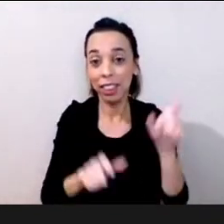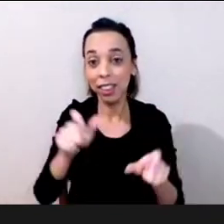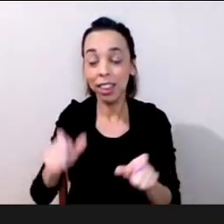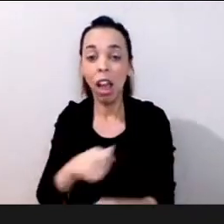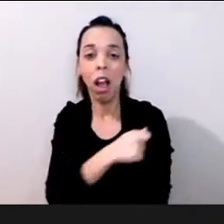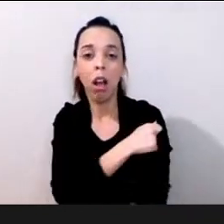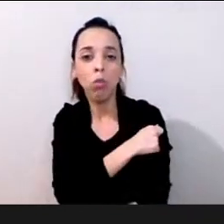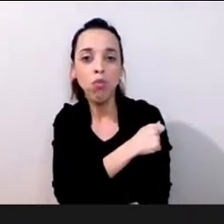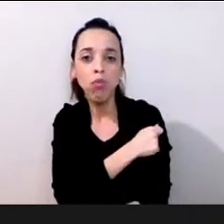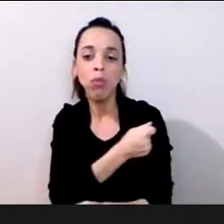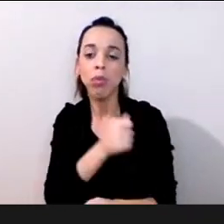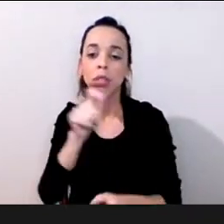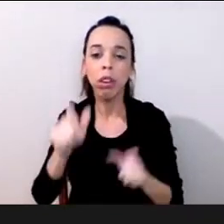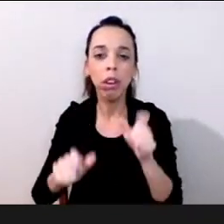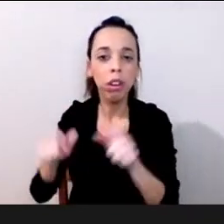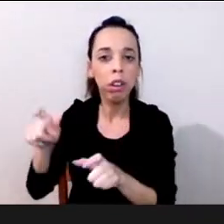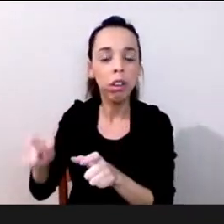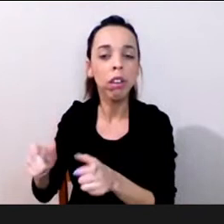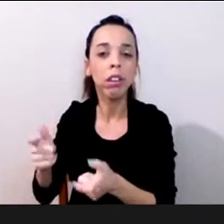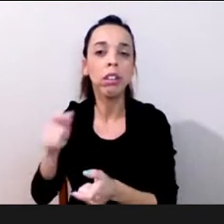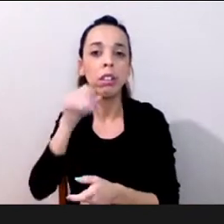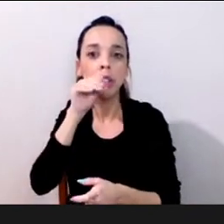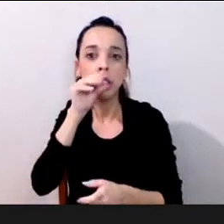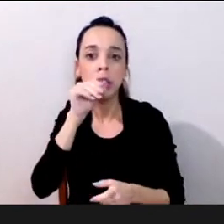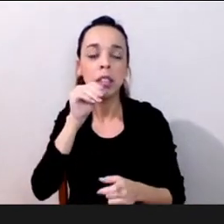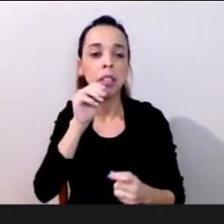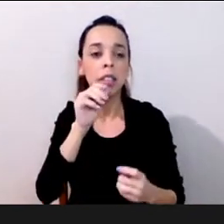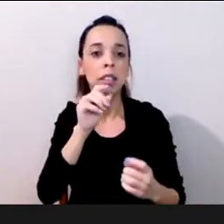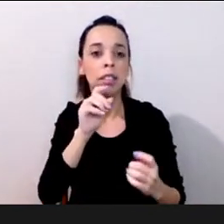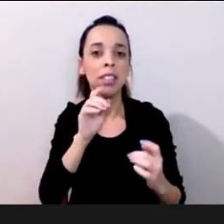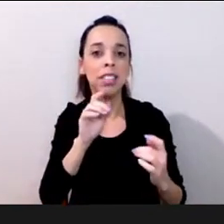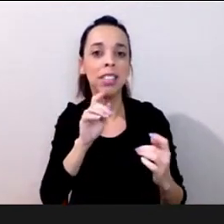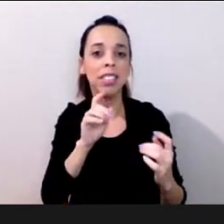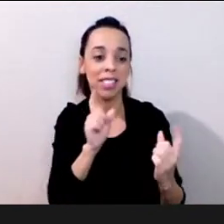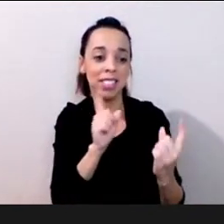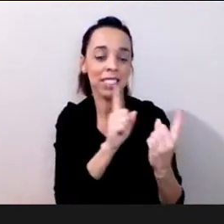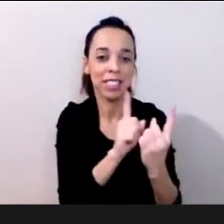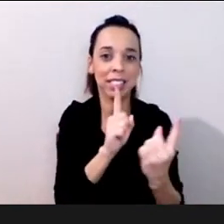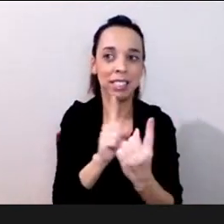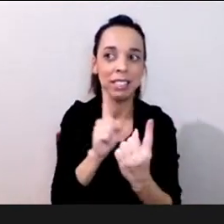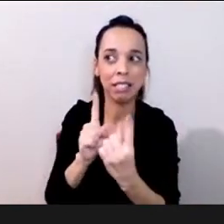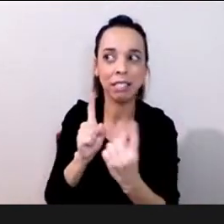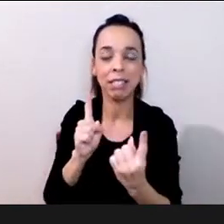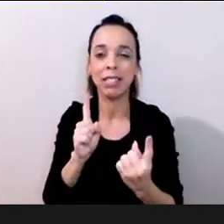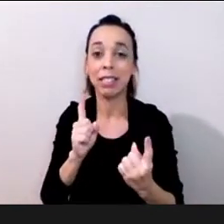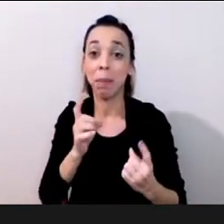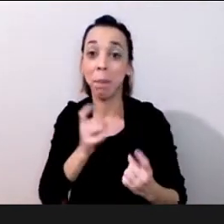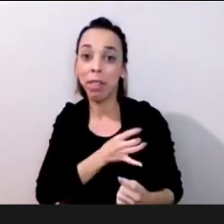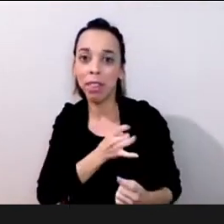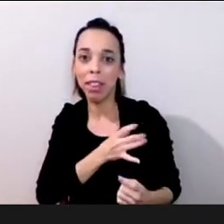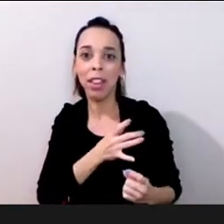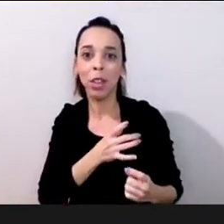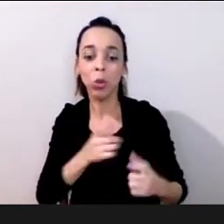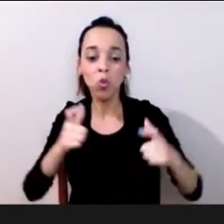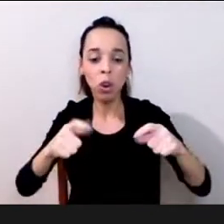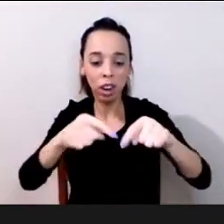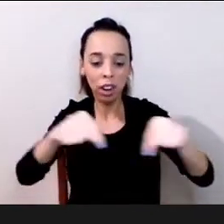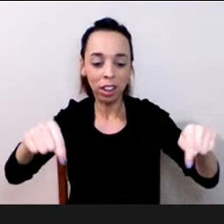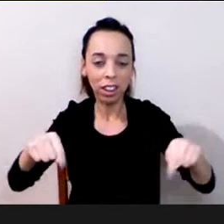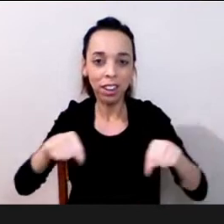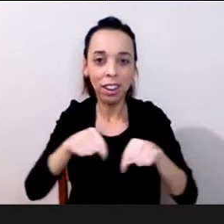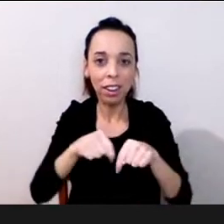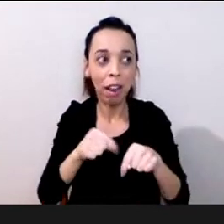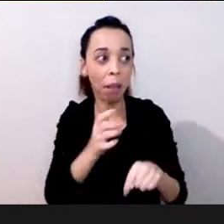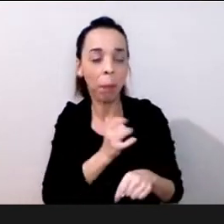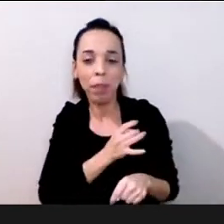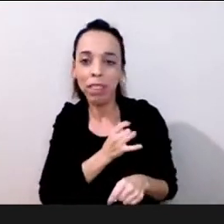deixaram amedrontados com o contato com o outro preocupados de estar em lugar fechado a gente vai precisar lidar com isso a gente vai precisar falar disso eu acho que